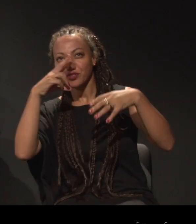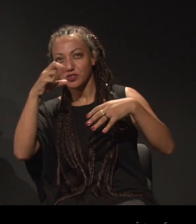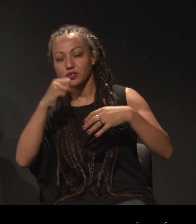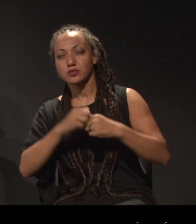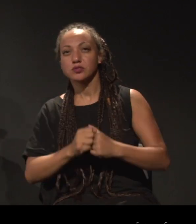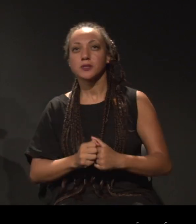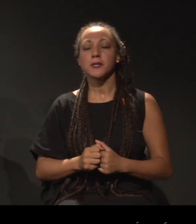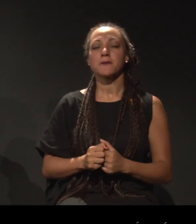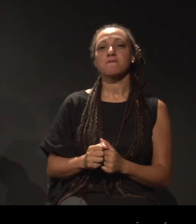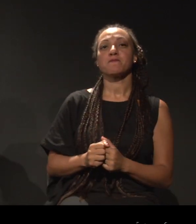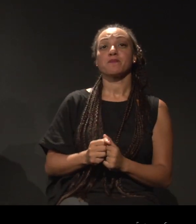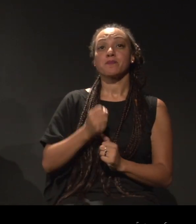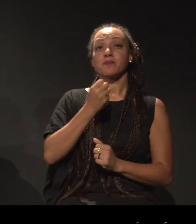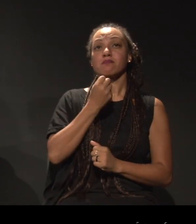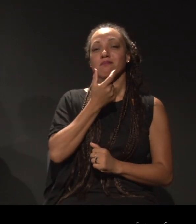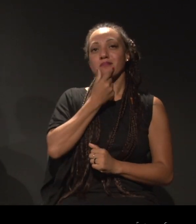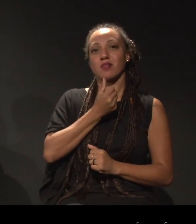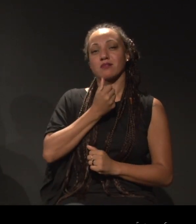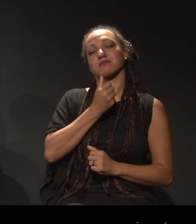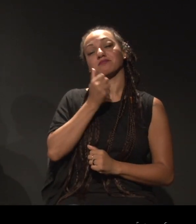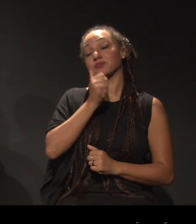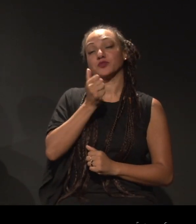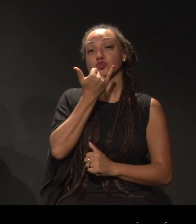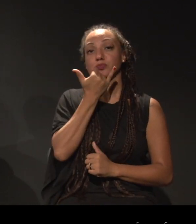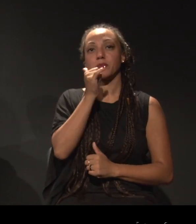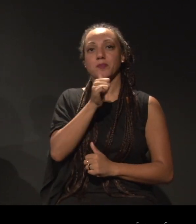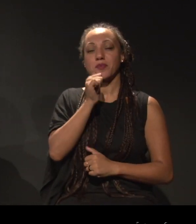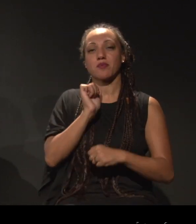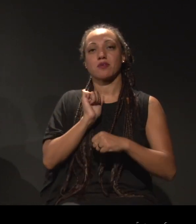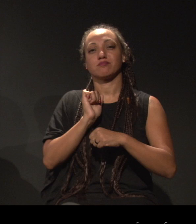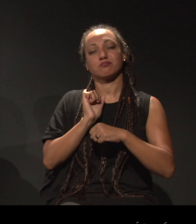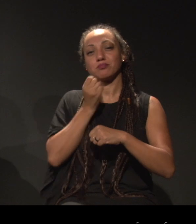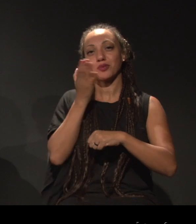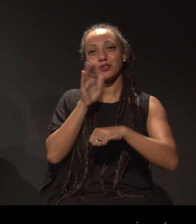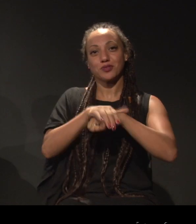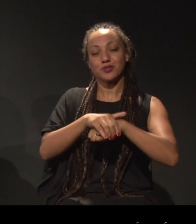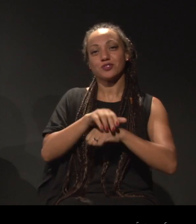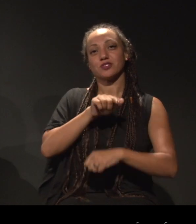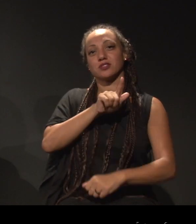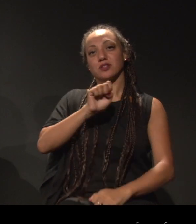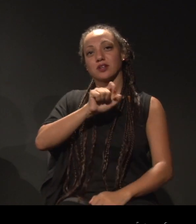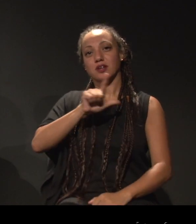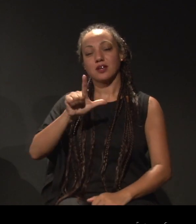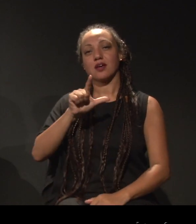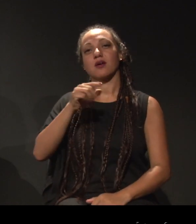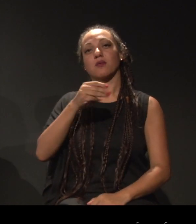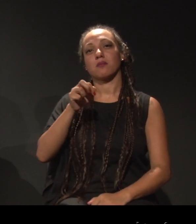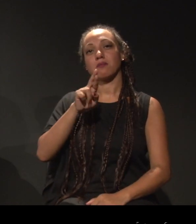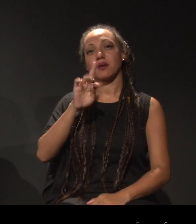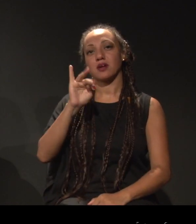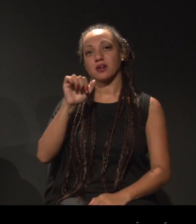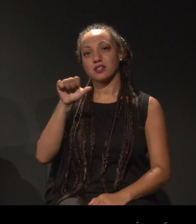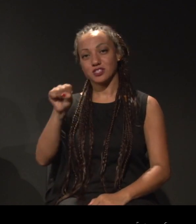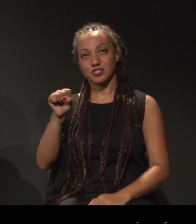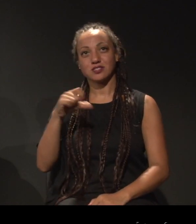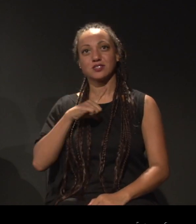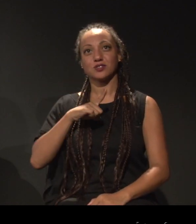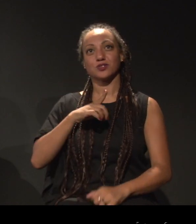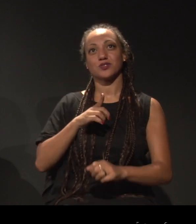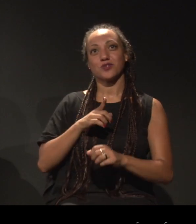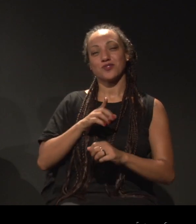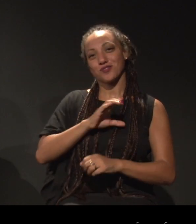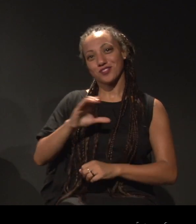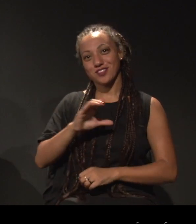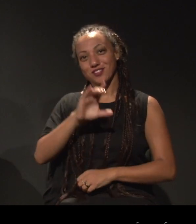Boa noite. Sou a Gal Martins, sou diretora artística da Companhia Sansa Croma. Oi, seja bem-vinda.